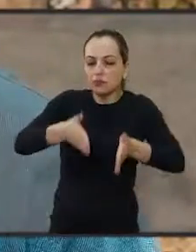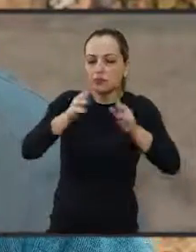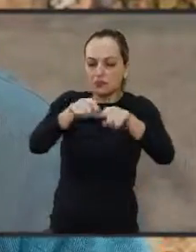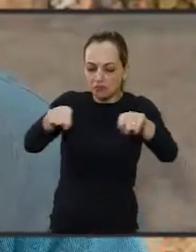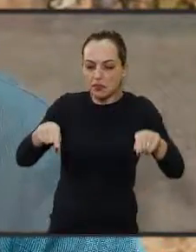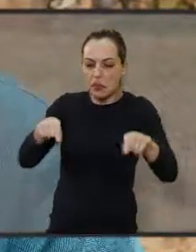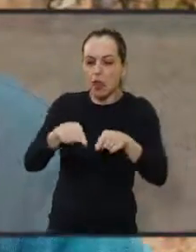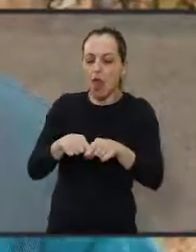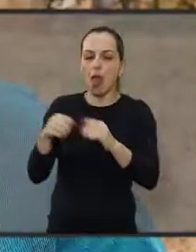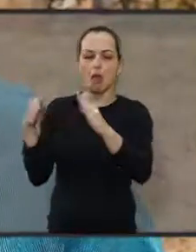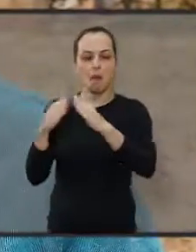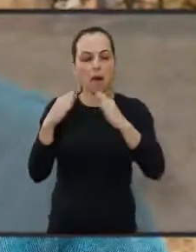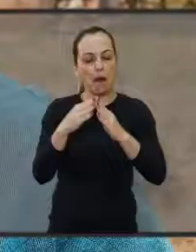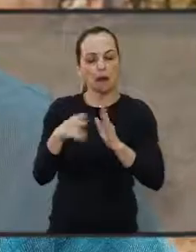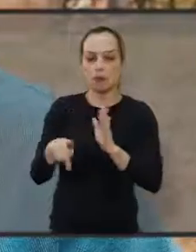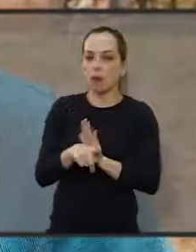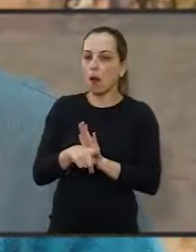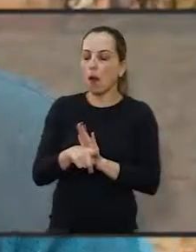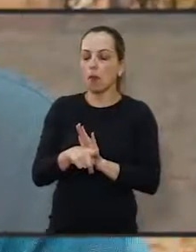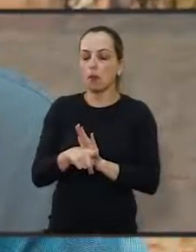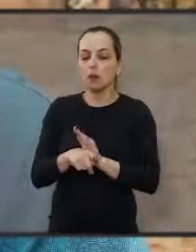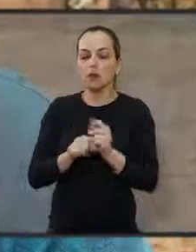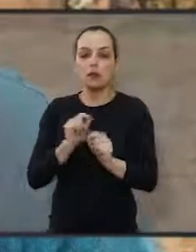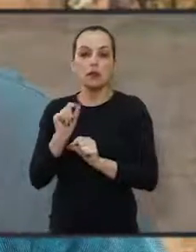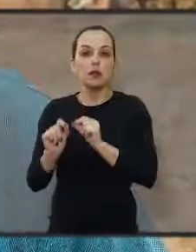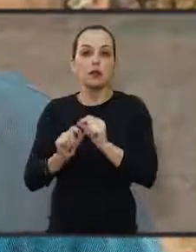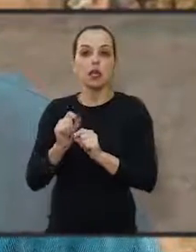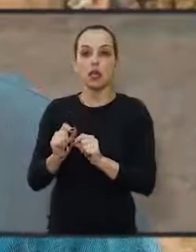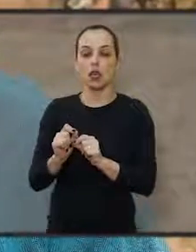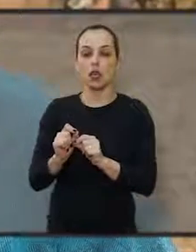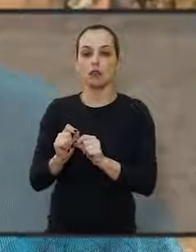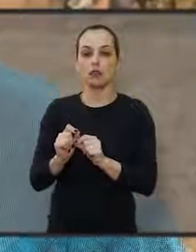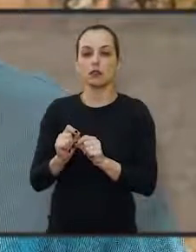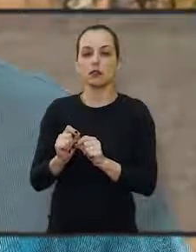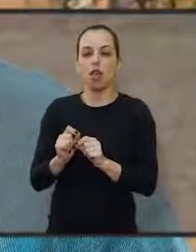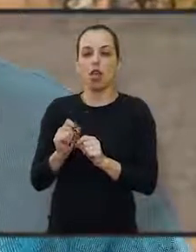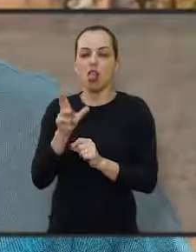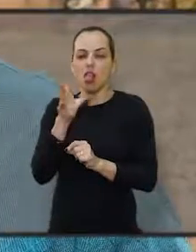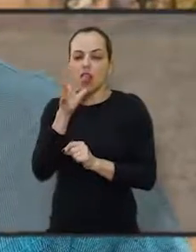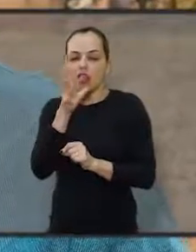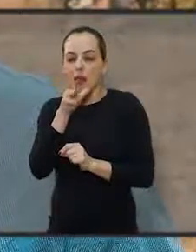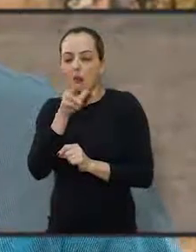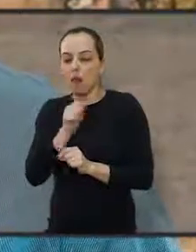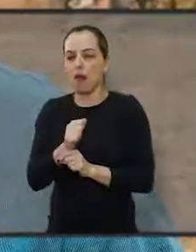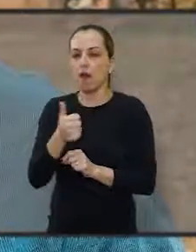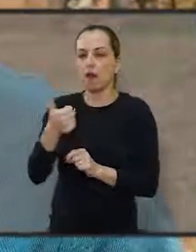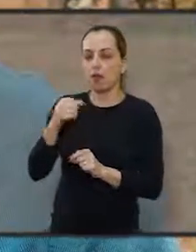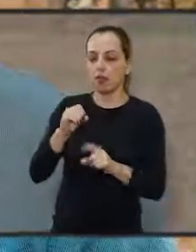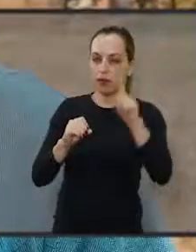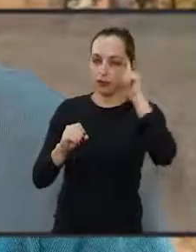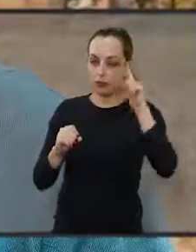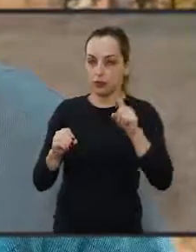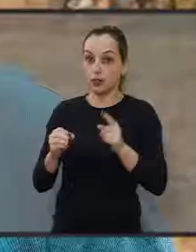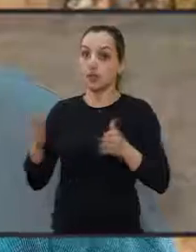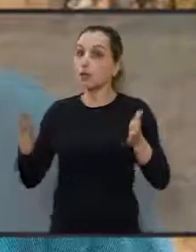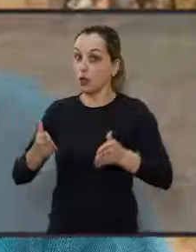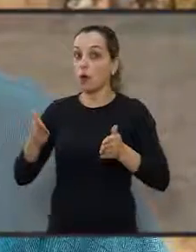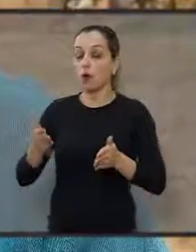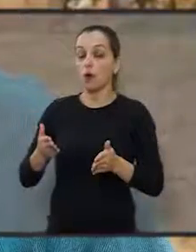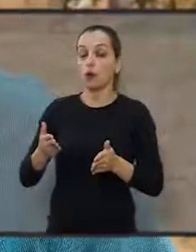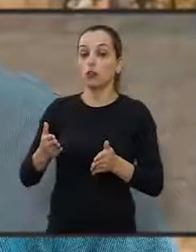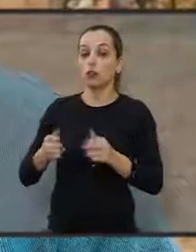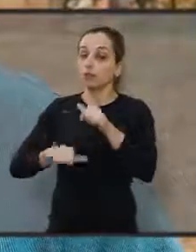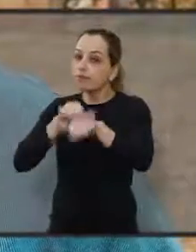imobiliária, né? Num terreno, num imóvel, aí uma casa. Era por mais de dez dias a